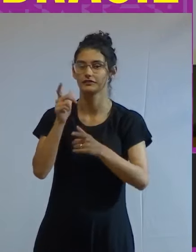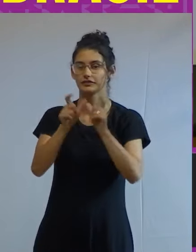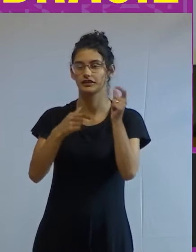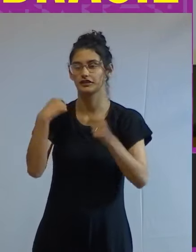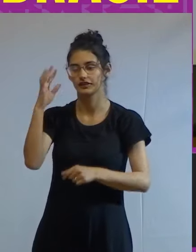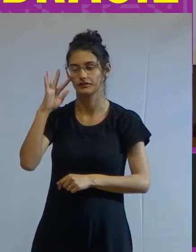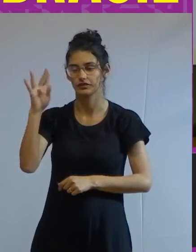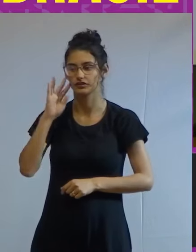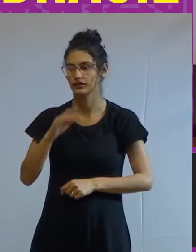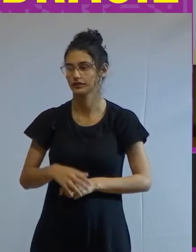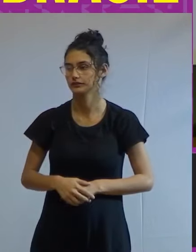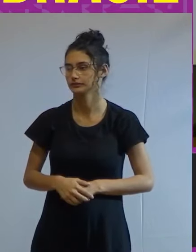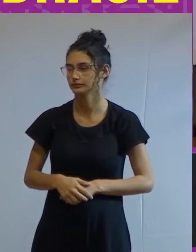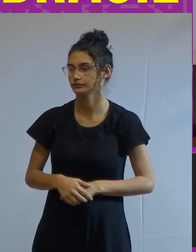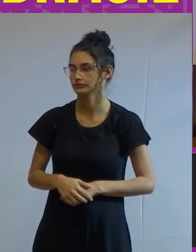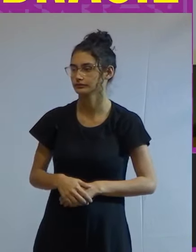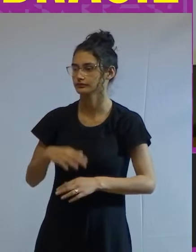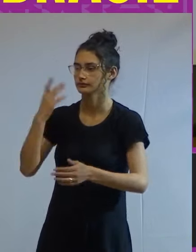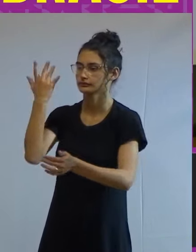imagina é isso